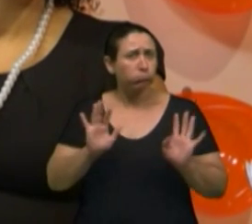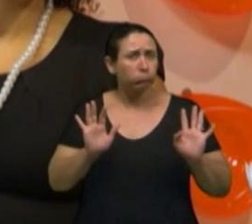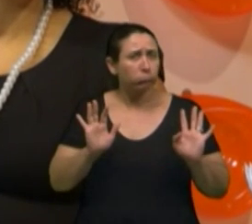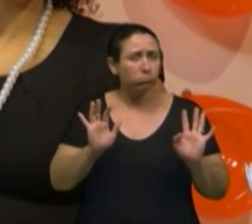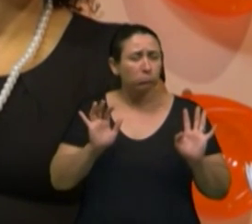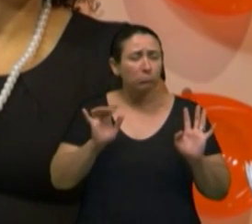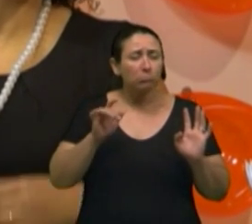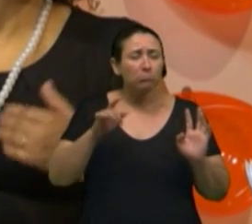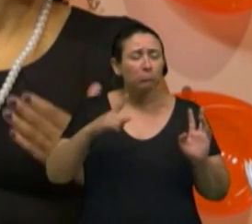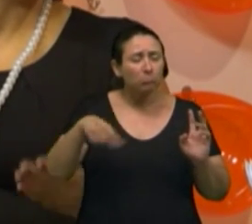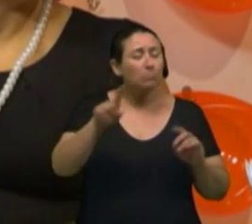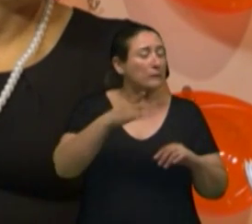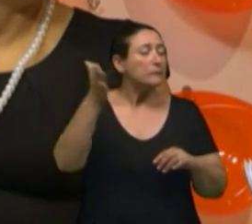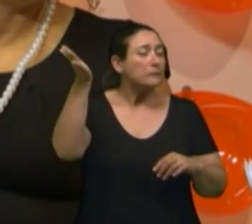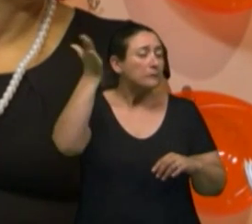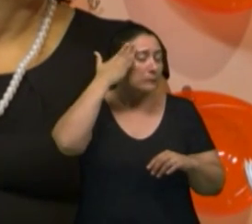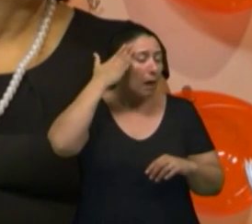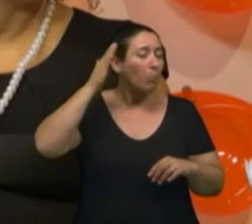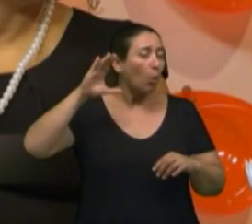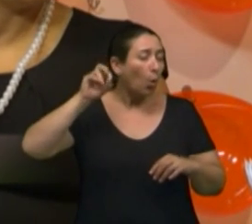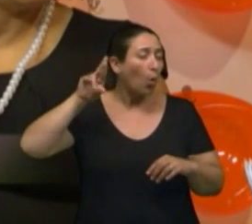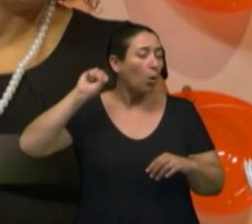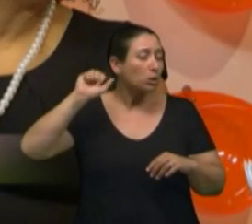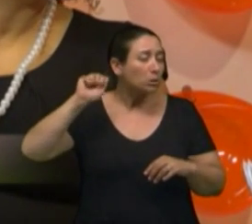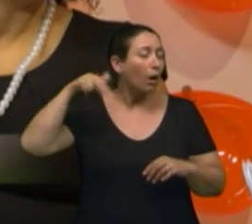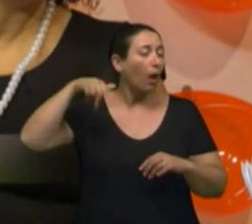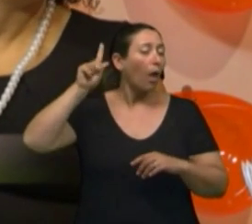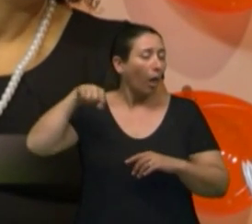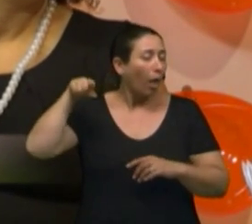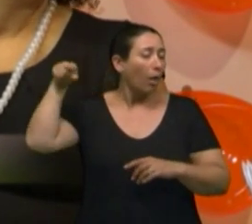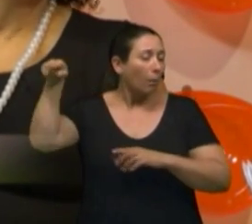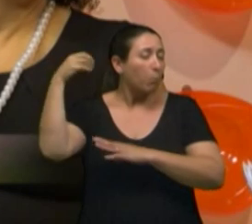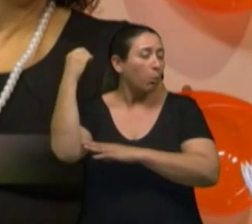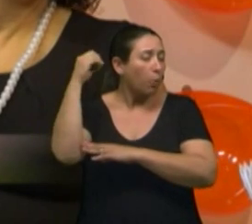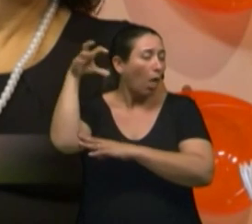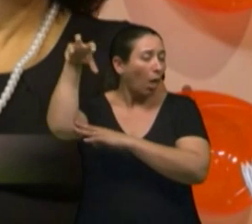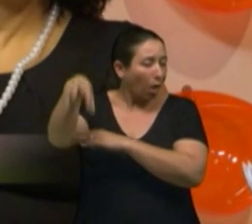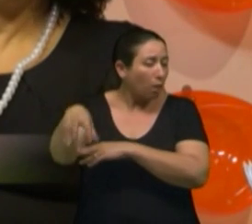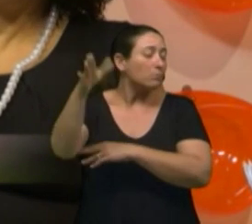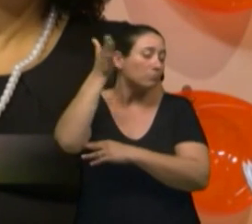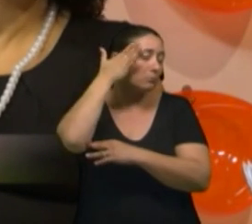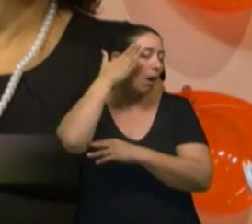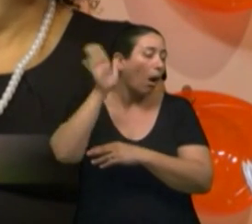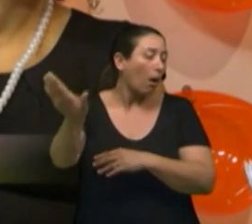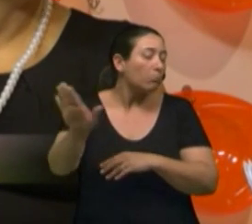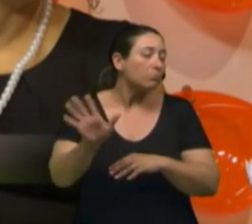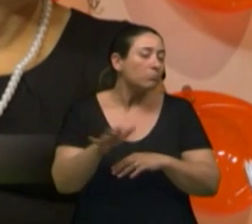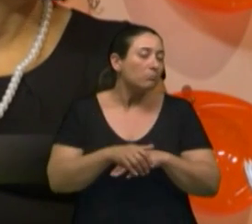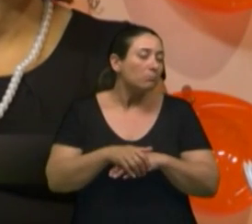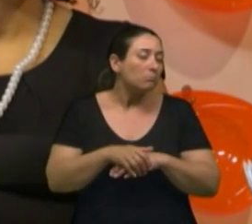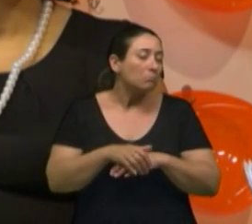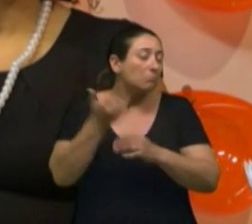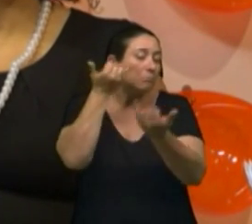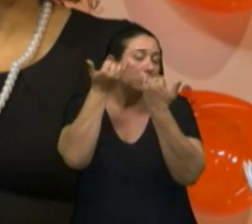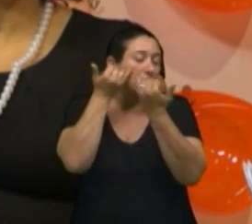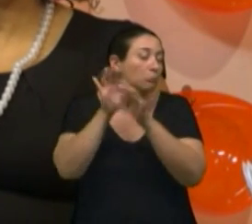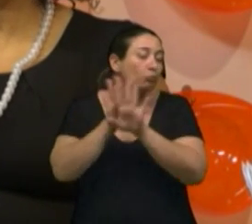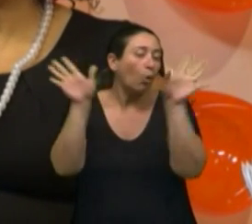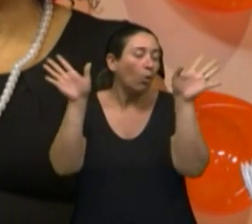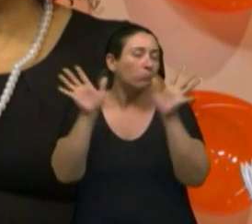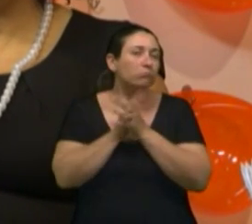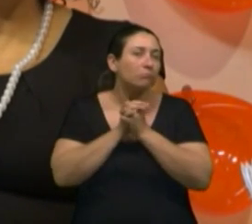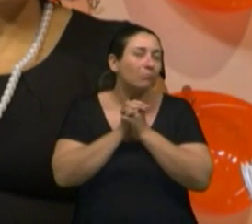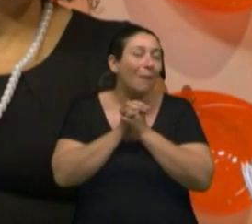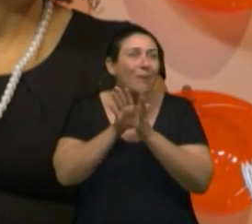sabem que a sede da companhia é aqui em Porto Alegre, que é a sede, mas tem notícias. Então,